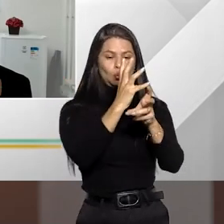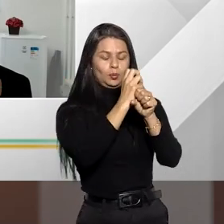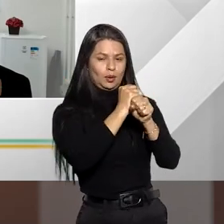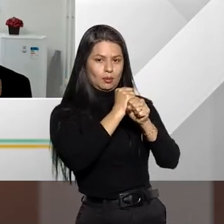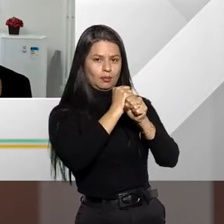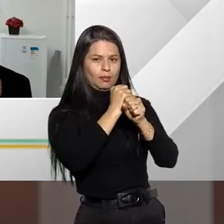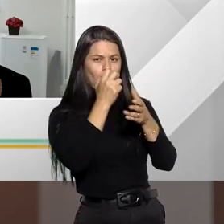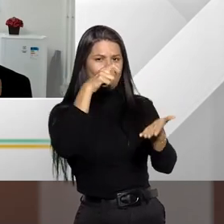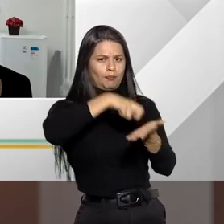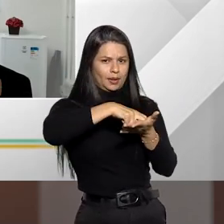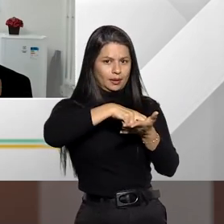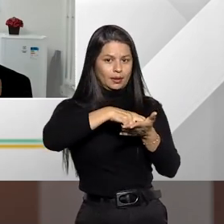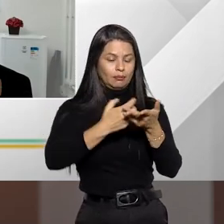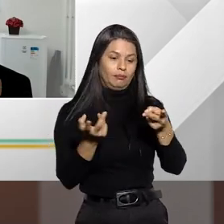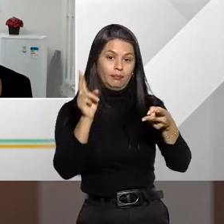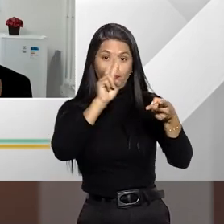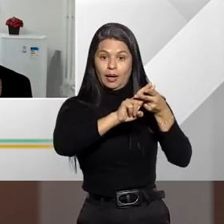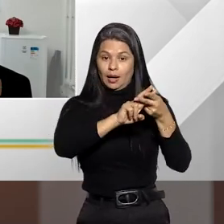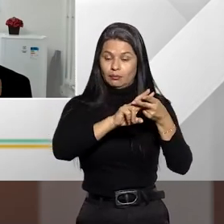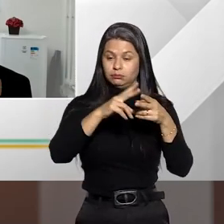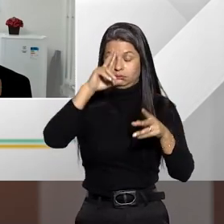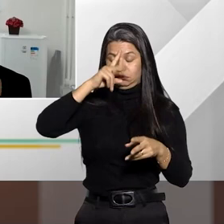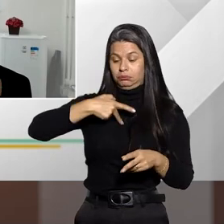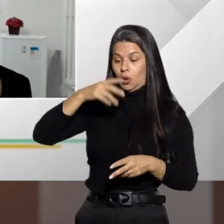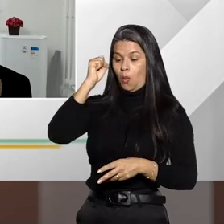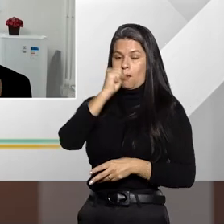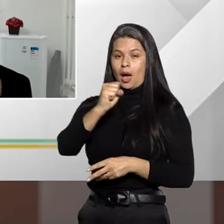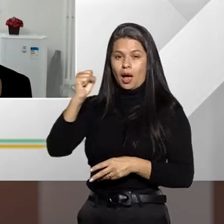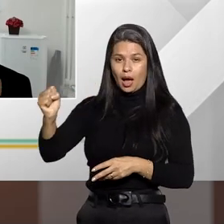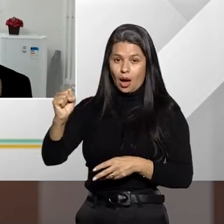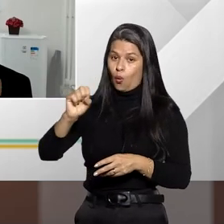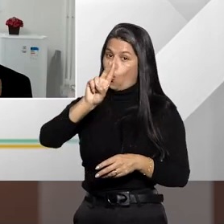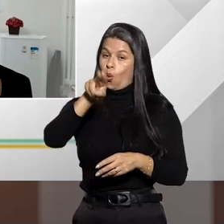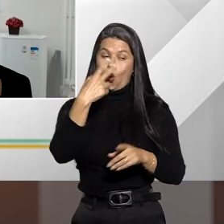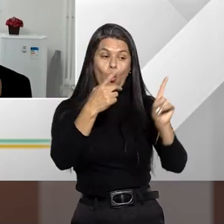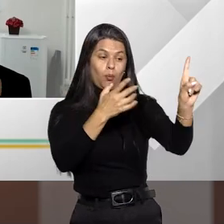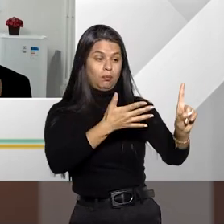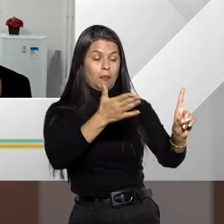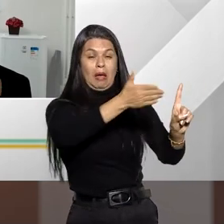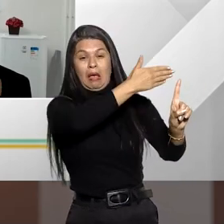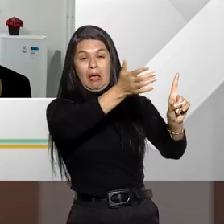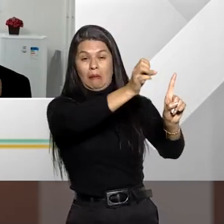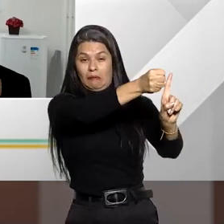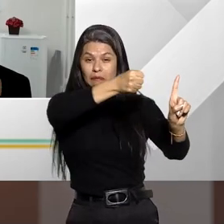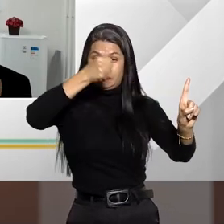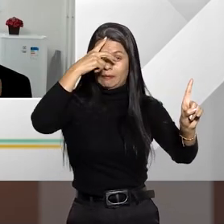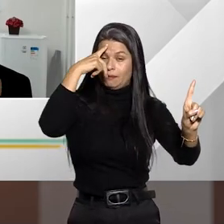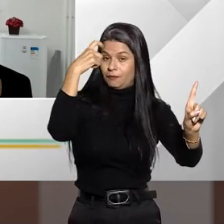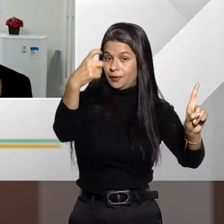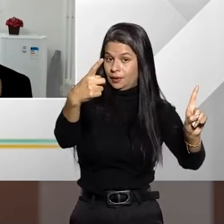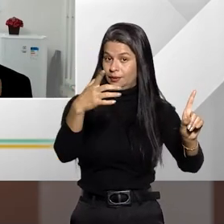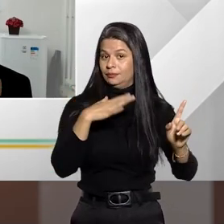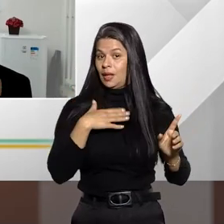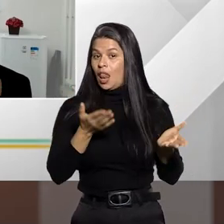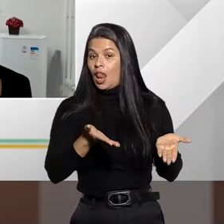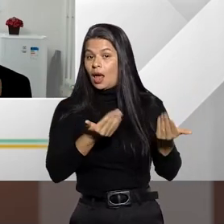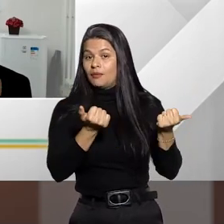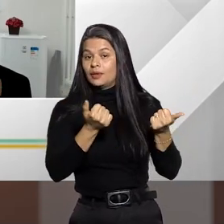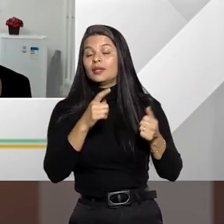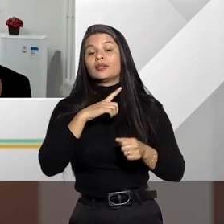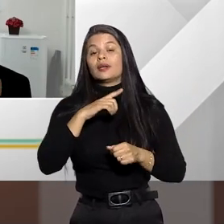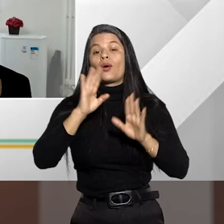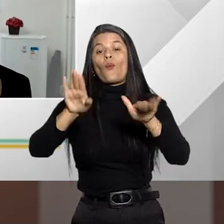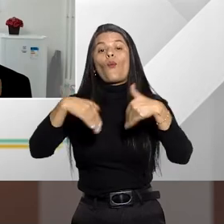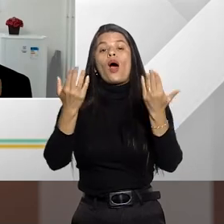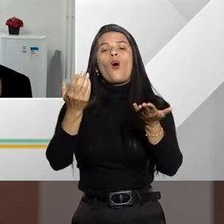são as de reclusão, como no caso de homicídio e detenção, a exemplo da lesão corporal, até a professora Ana citou, lesão corporal leve, qual a que